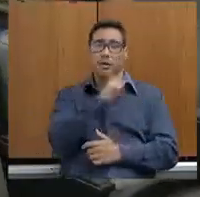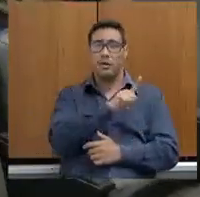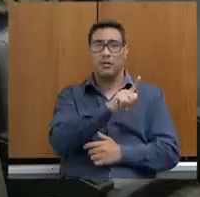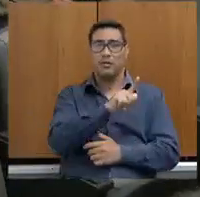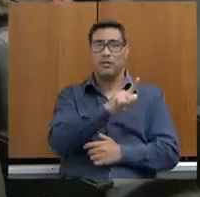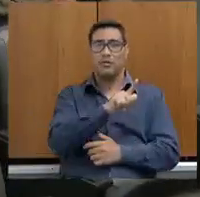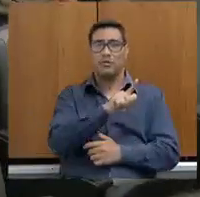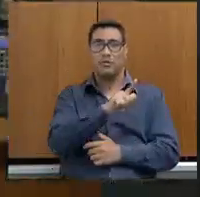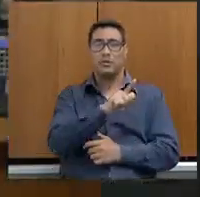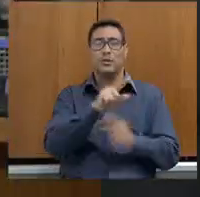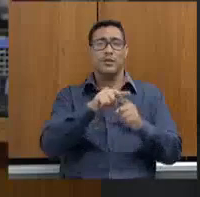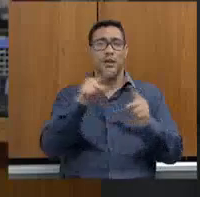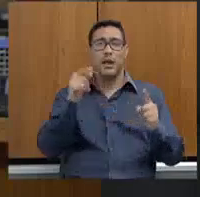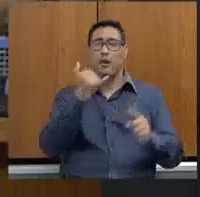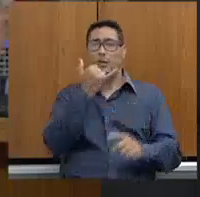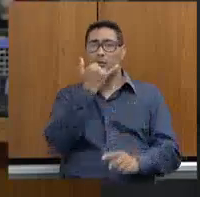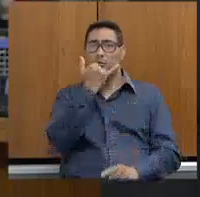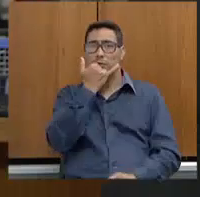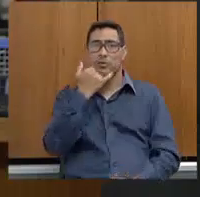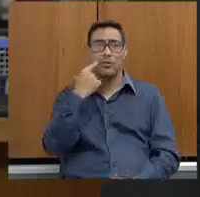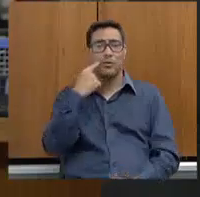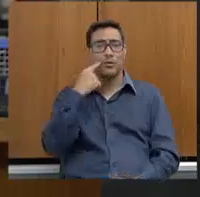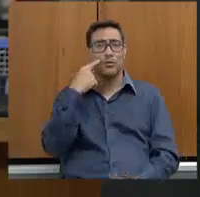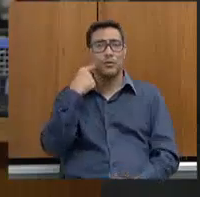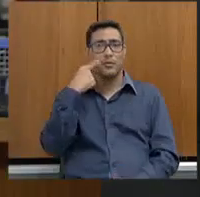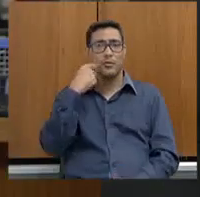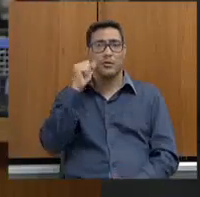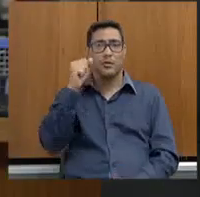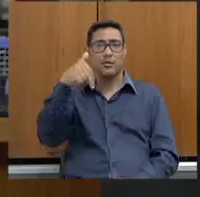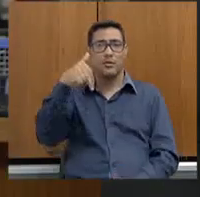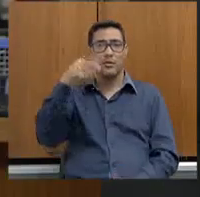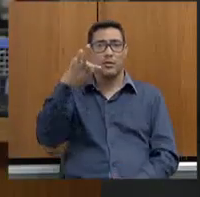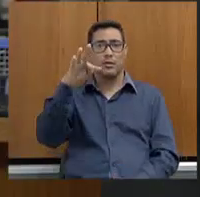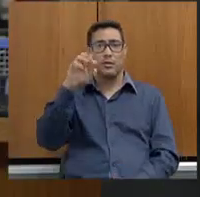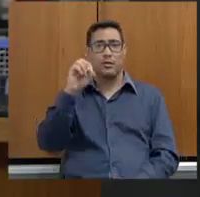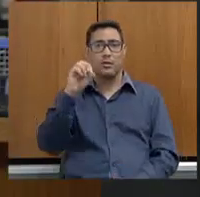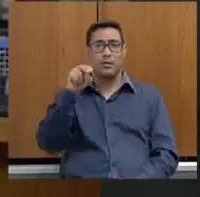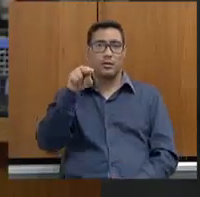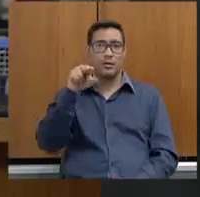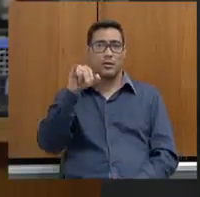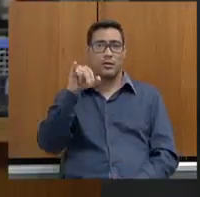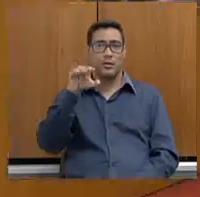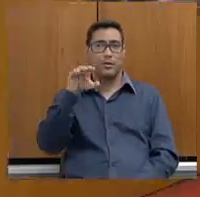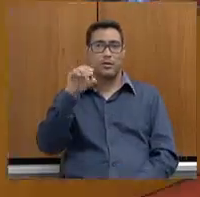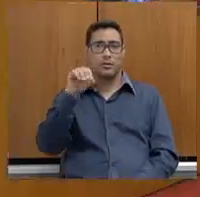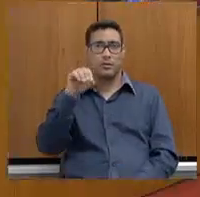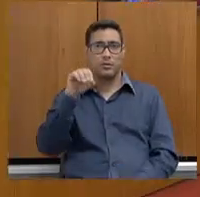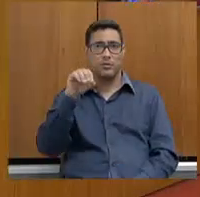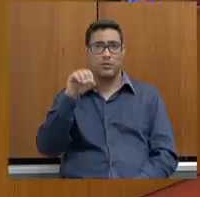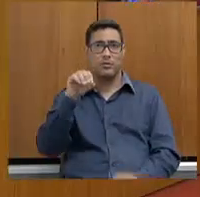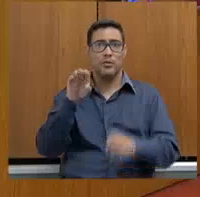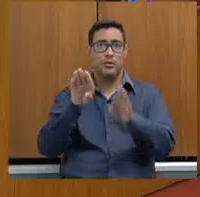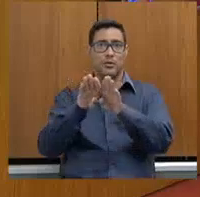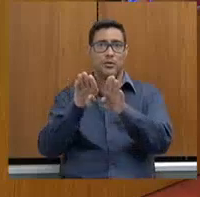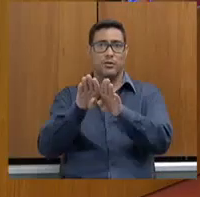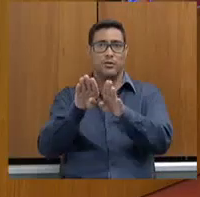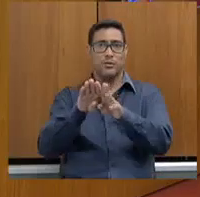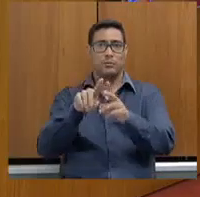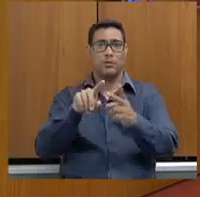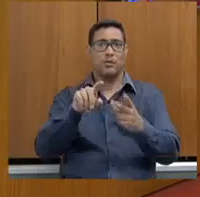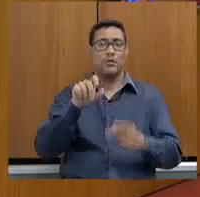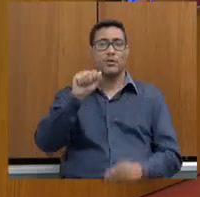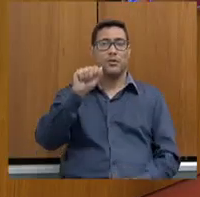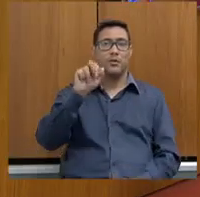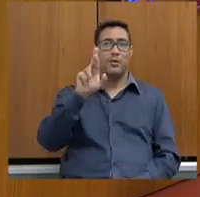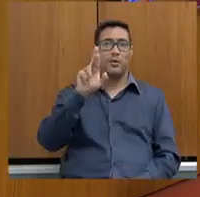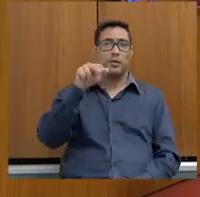gente me perdoa, o deputado Antônio Carlos Arantes, que chegou, que também está conosco, eu quero cumprimentá-lo, e o deputado Arnaldo, viu,